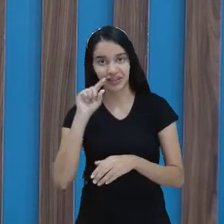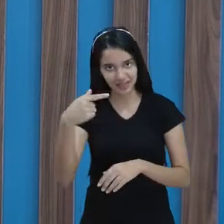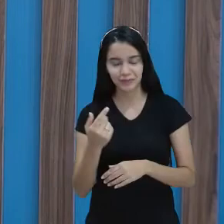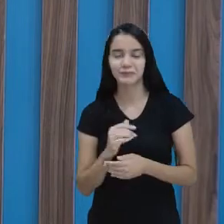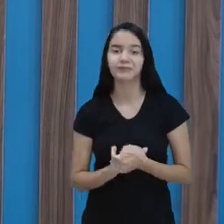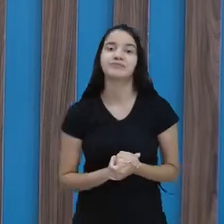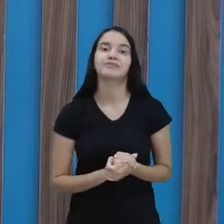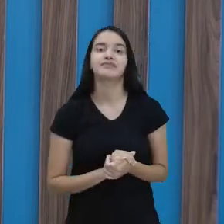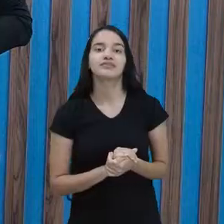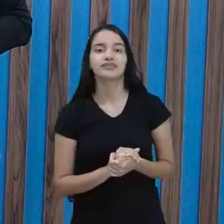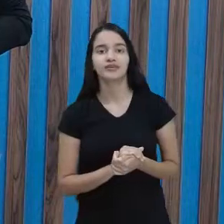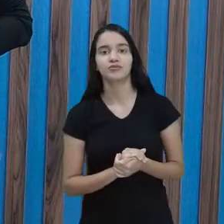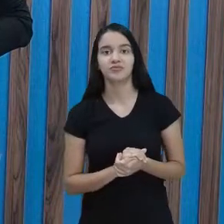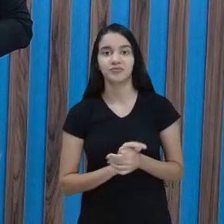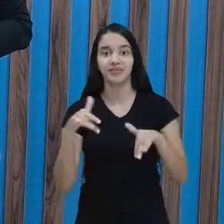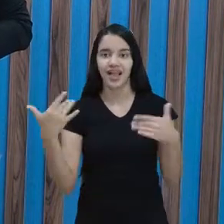pouco.